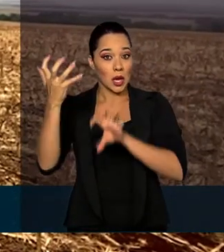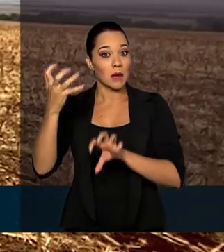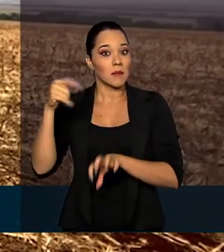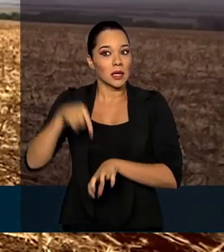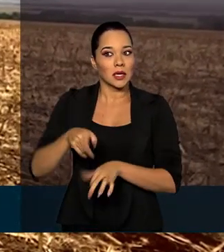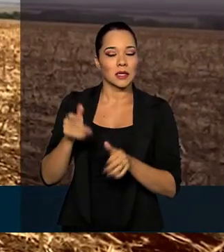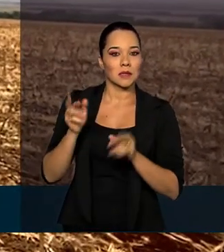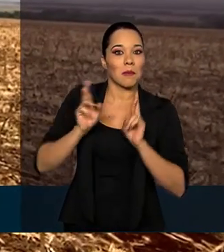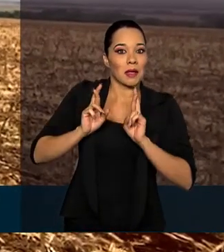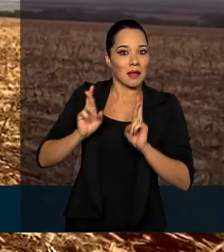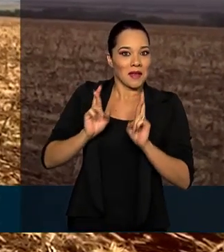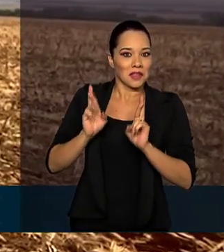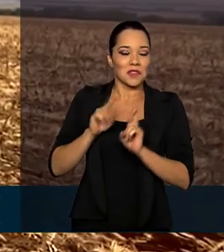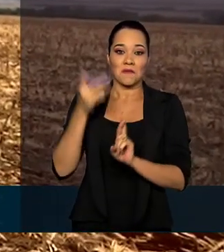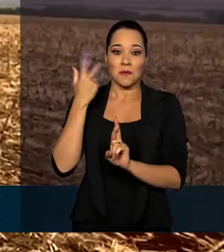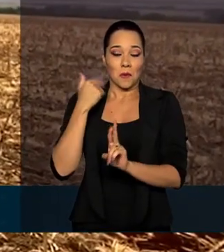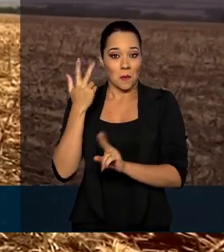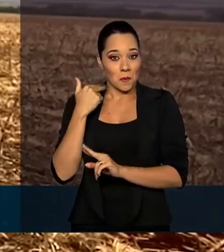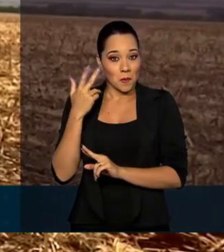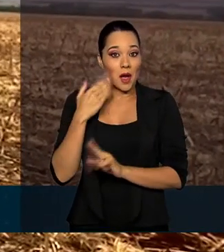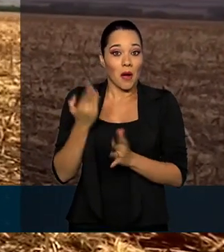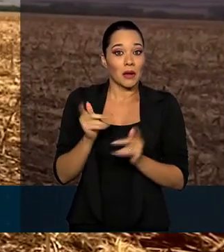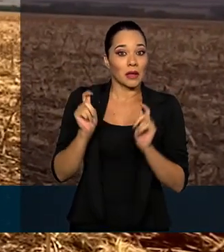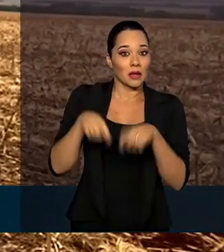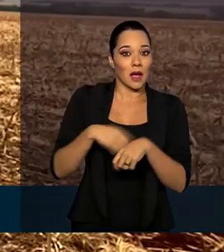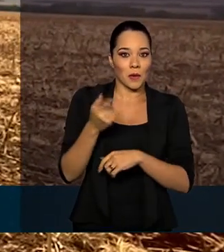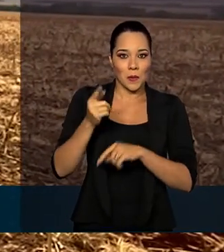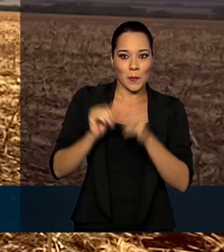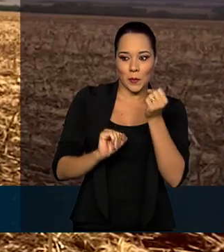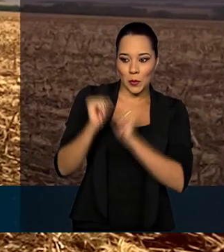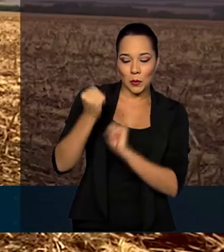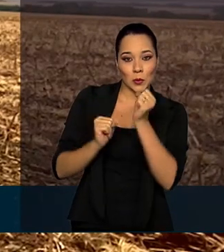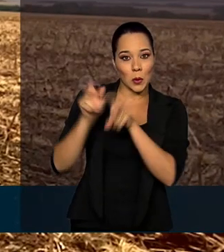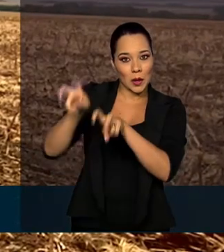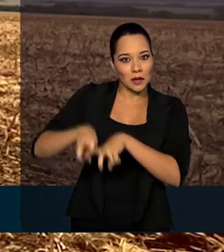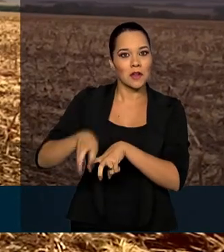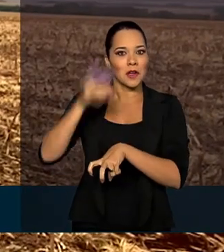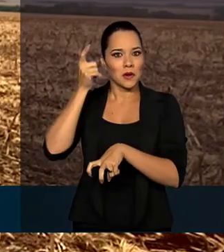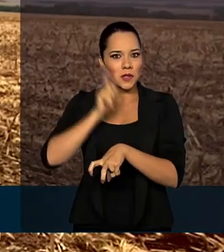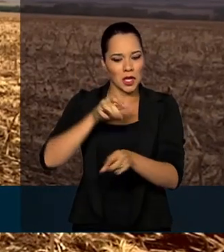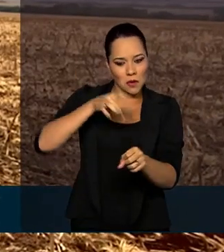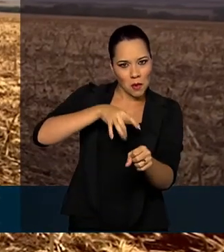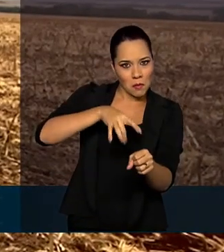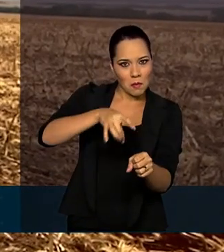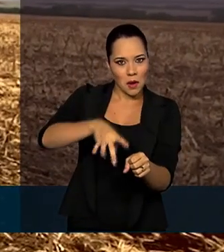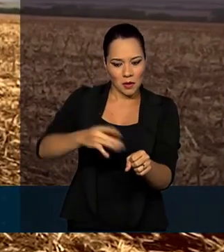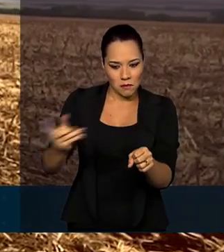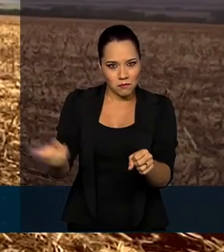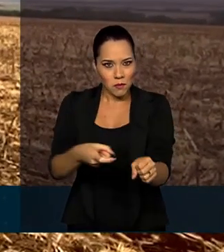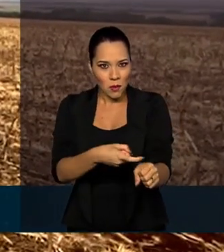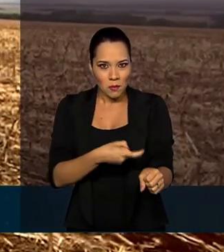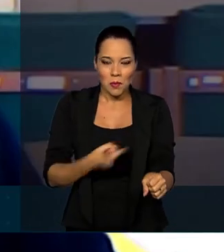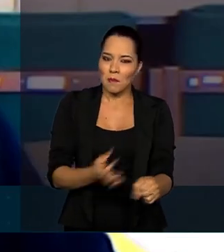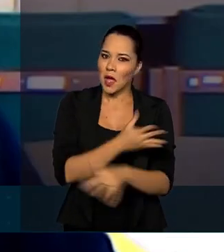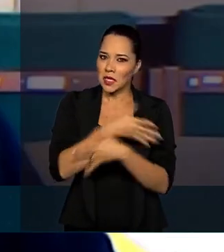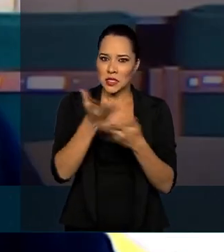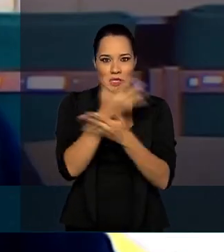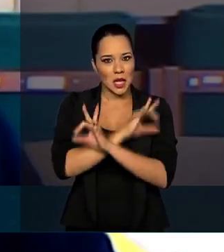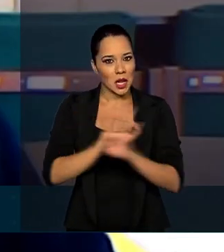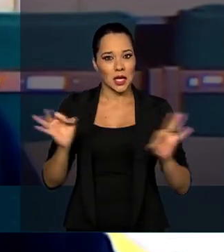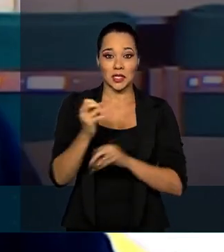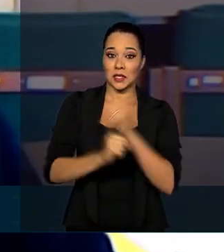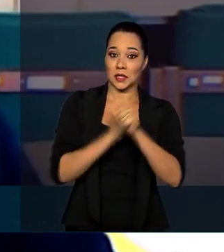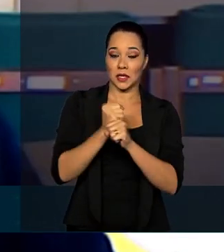dentro da normalidade, que vai fazer com o nosso produtor, se Deus quiser, vai alcançar excelentes produtividades esse ano. Nós